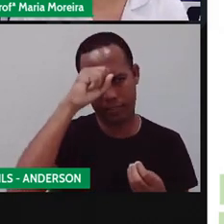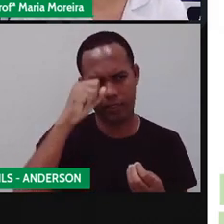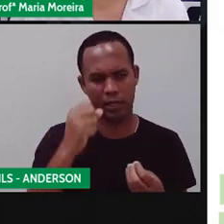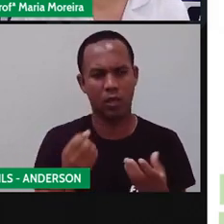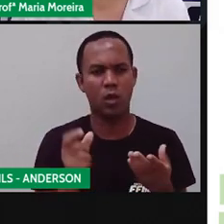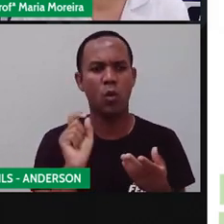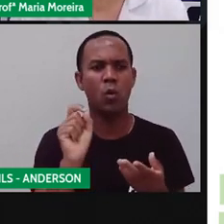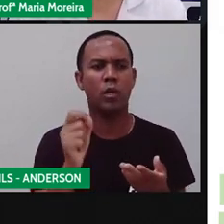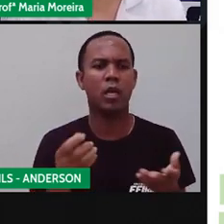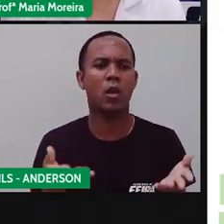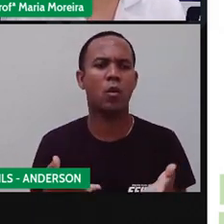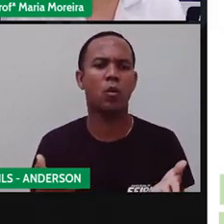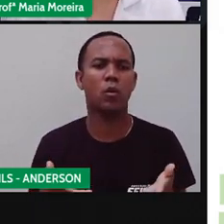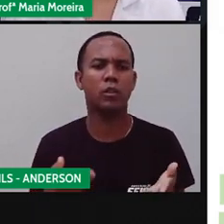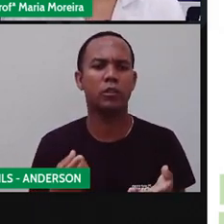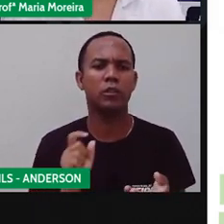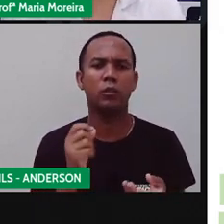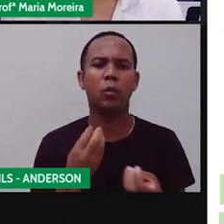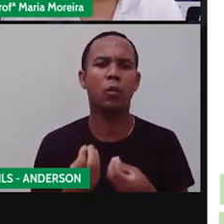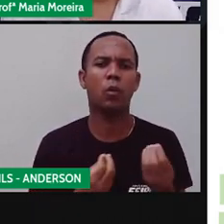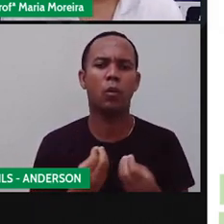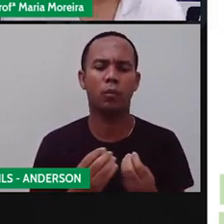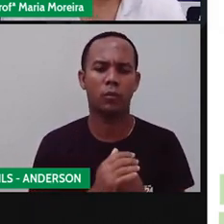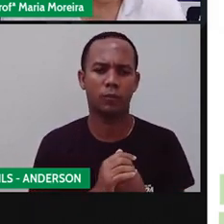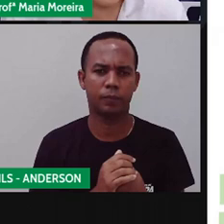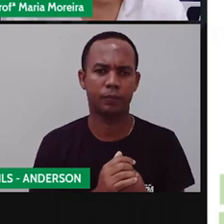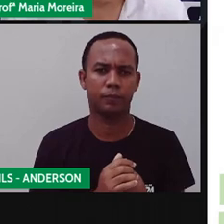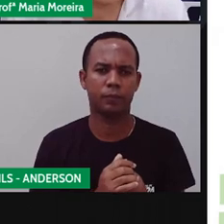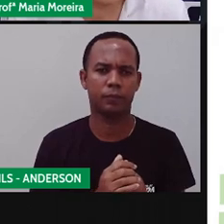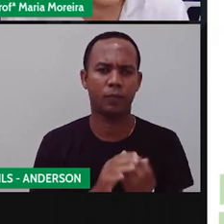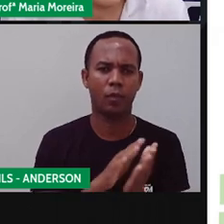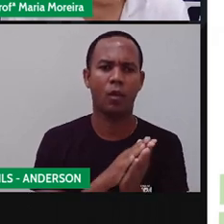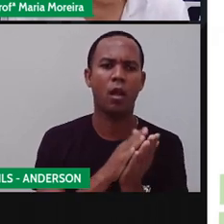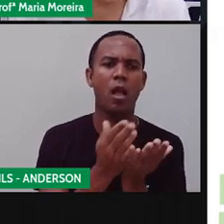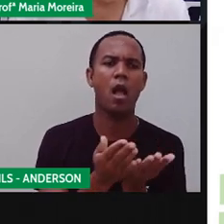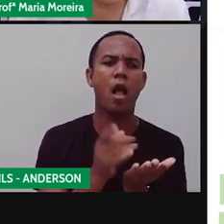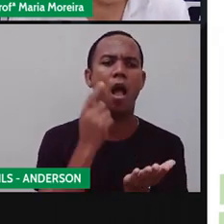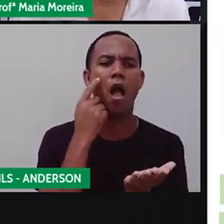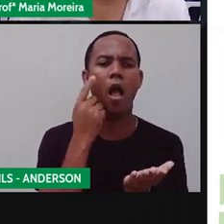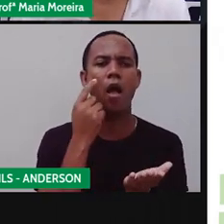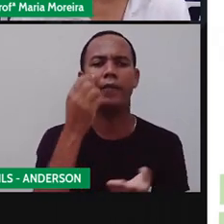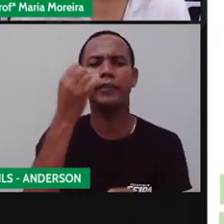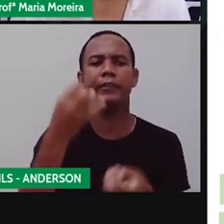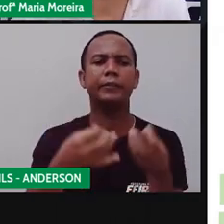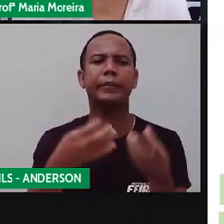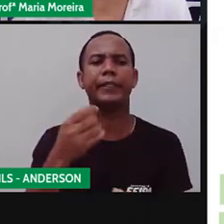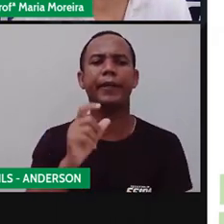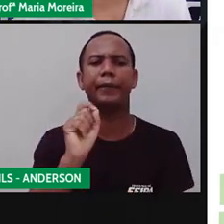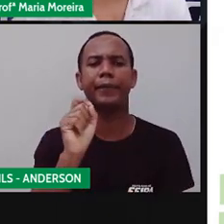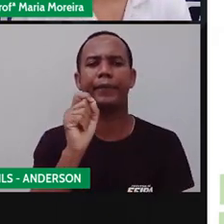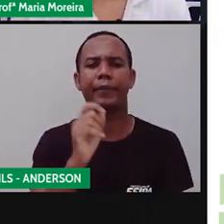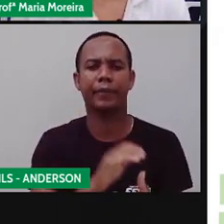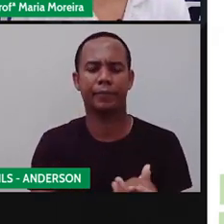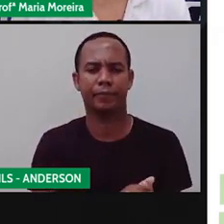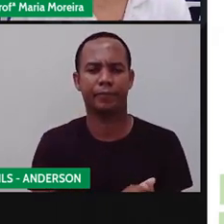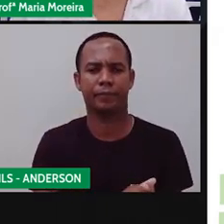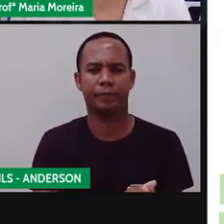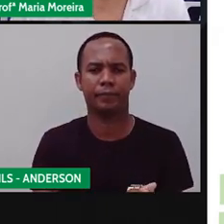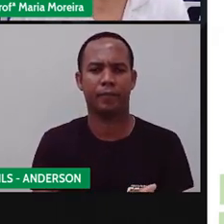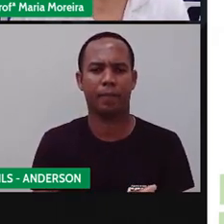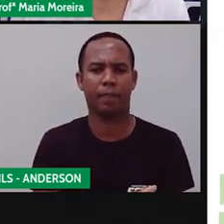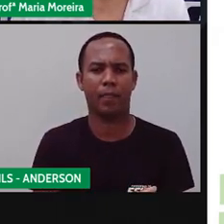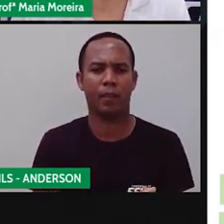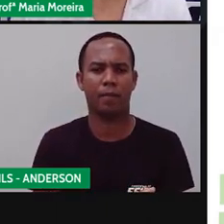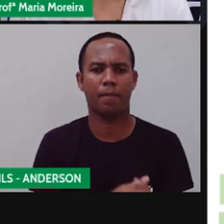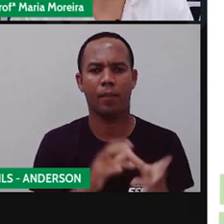essa imagem, tem sempre um spoiler aí, né? Nossa capa do slide. O que será que vamos falar hoje? Vamos falar